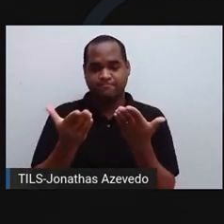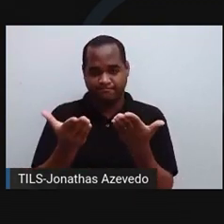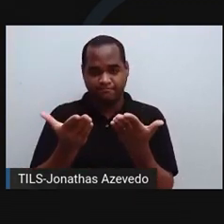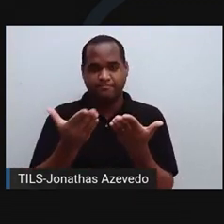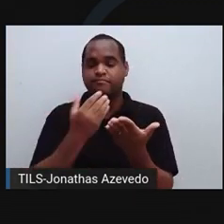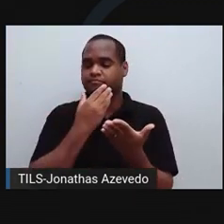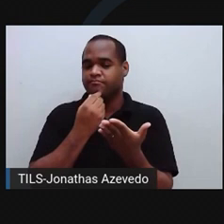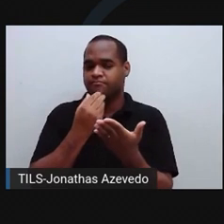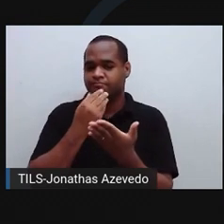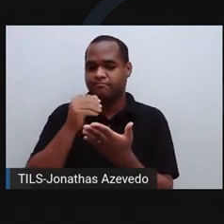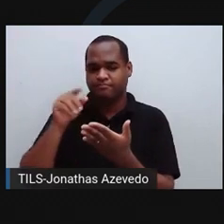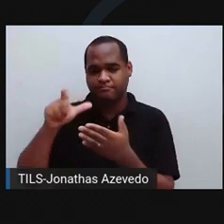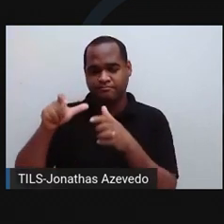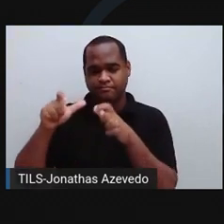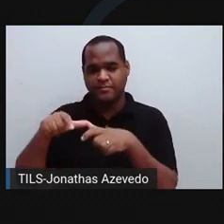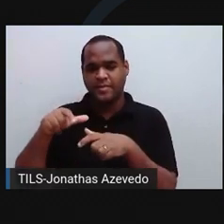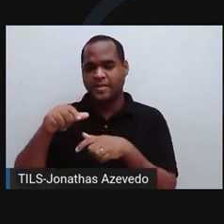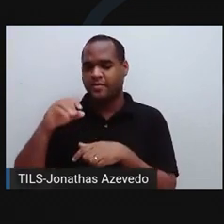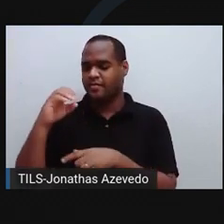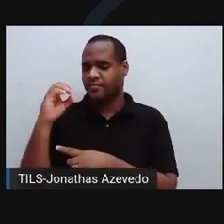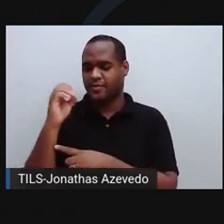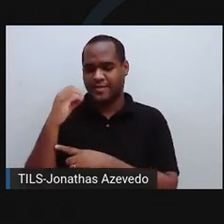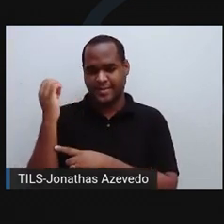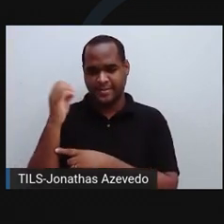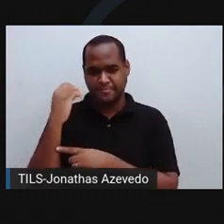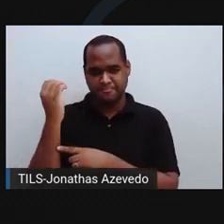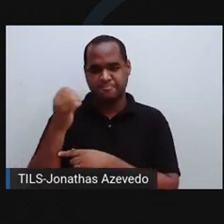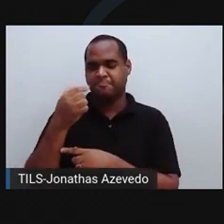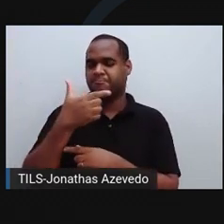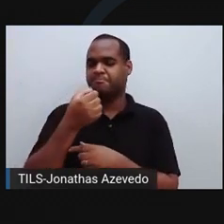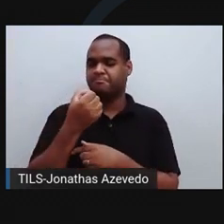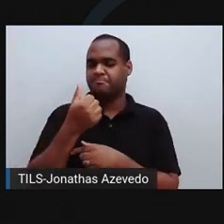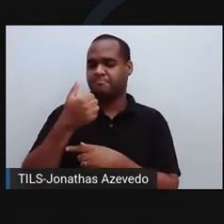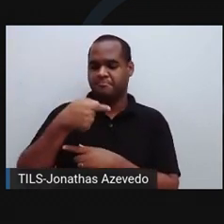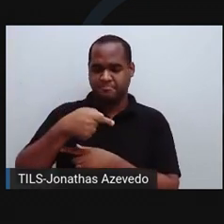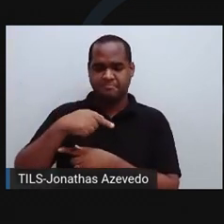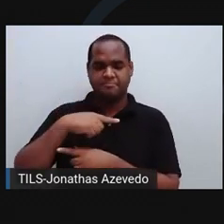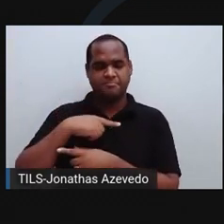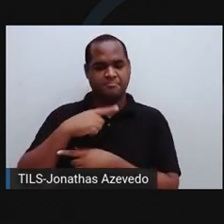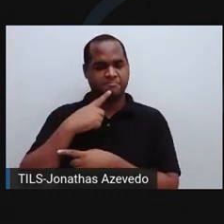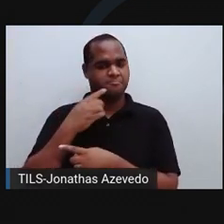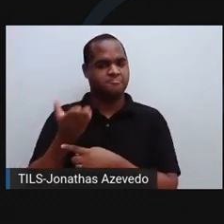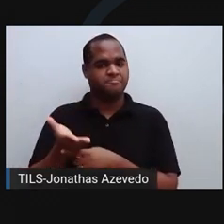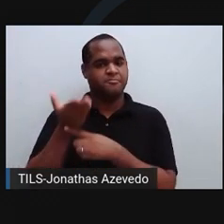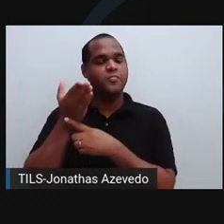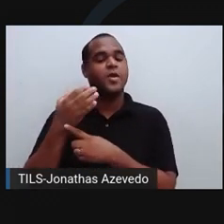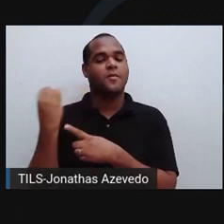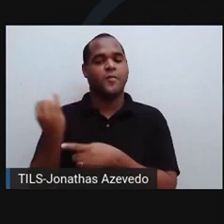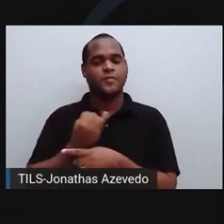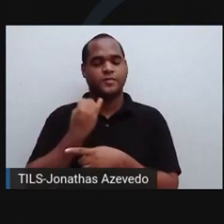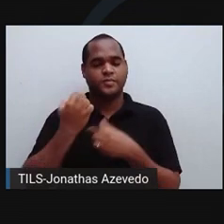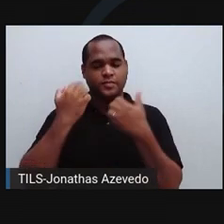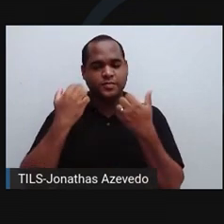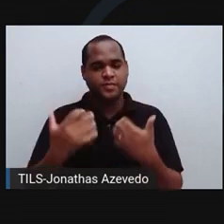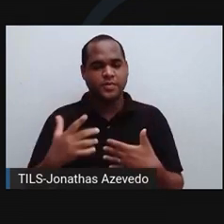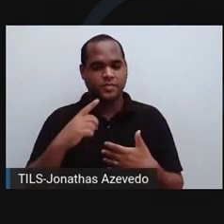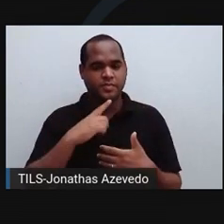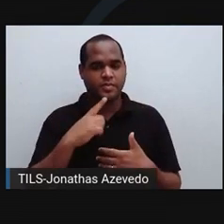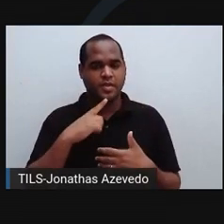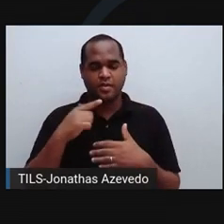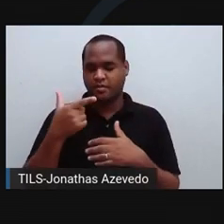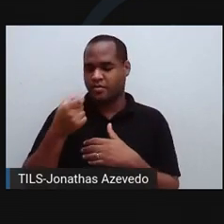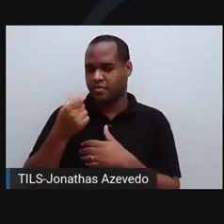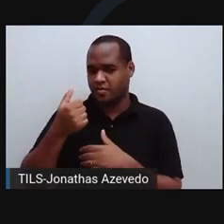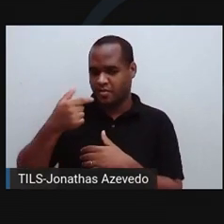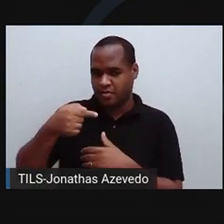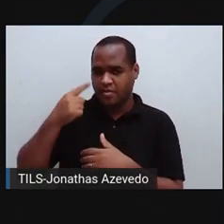Santa Casa de Misericórdia de Porto Alegre, em 2017, fez um levantamento sobre esse ponto. Ele analisou 130 laboratórios e centros médicos